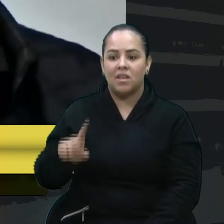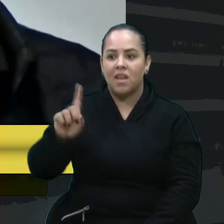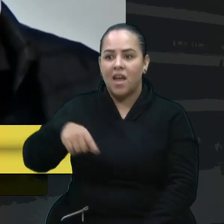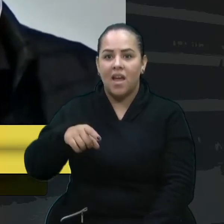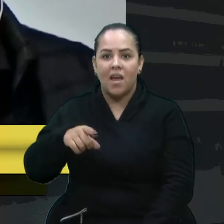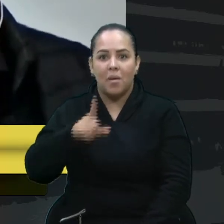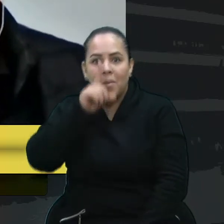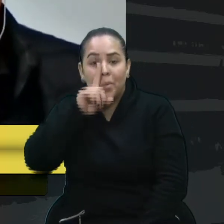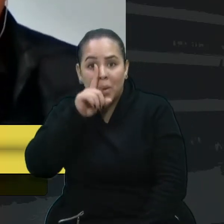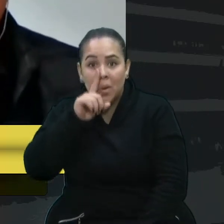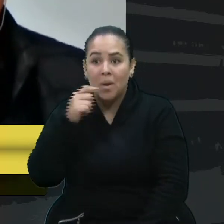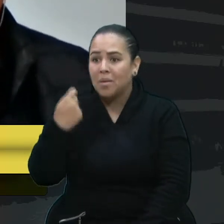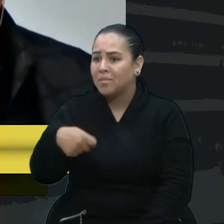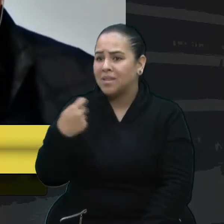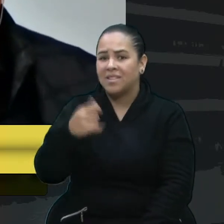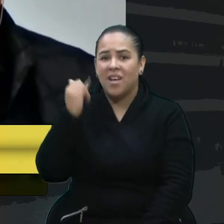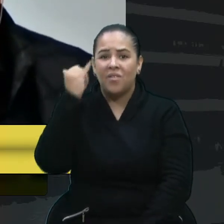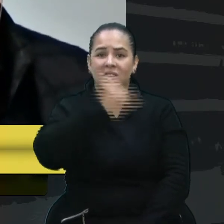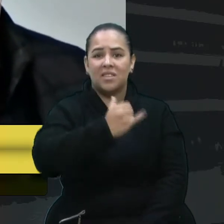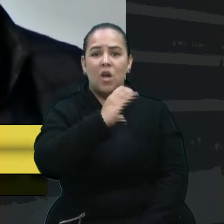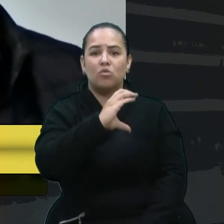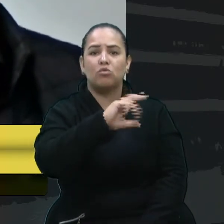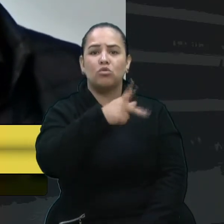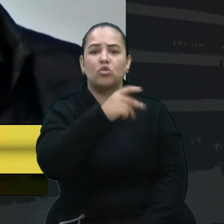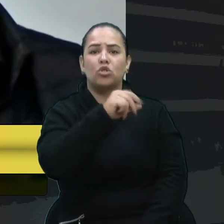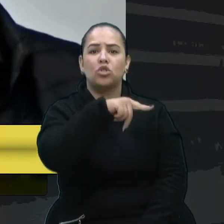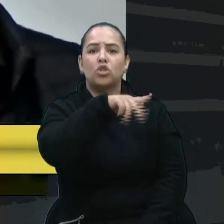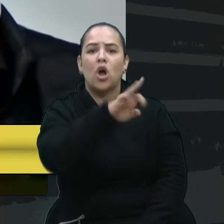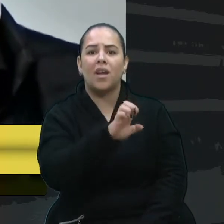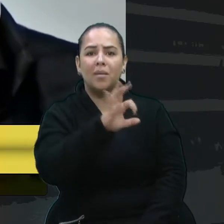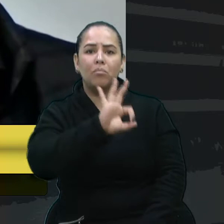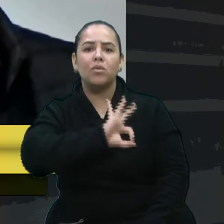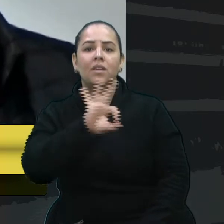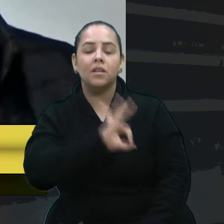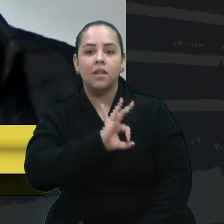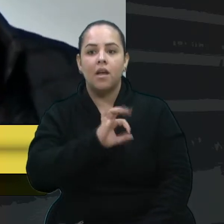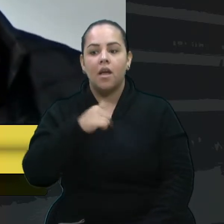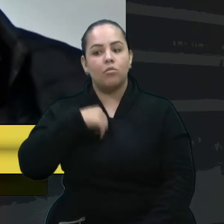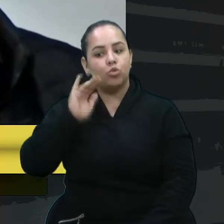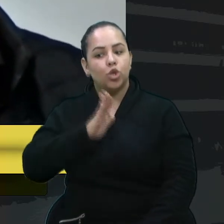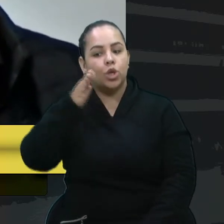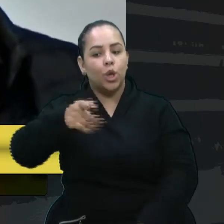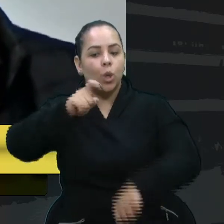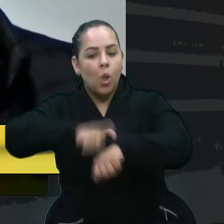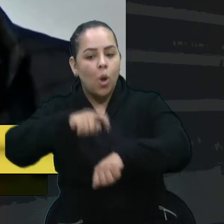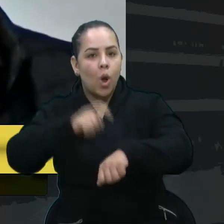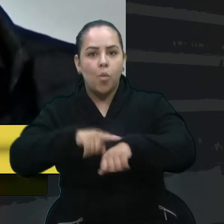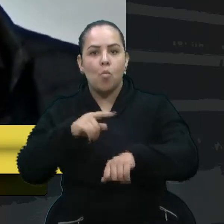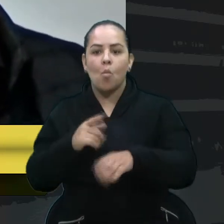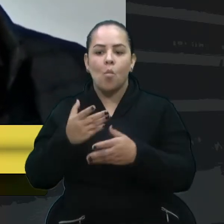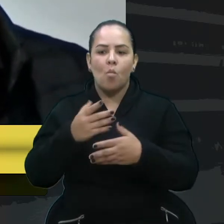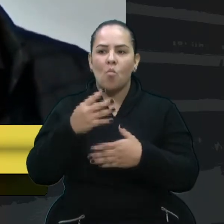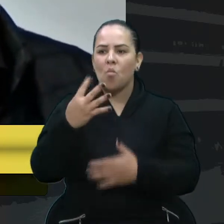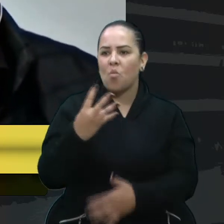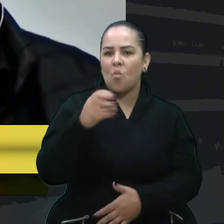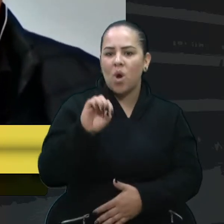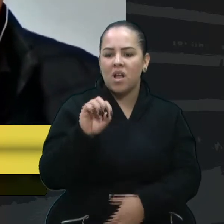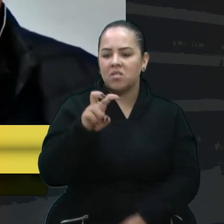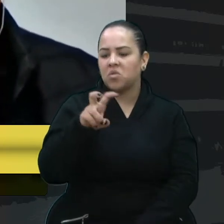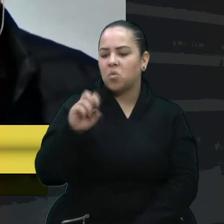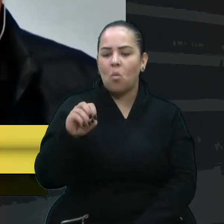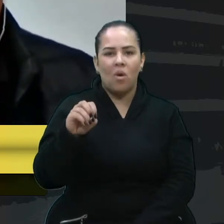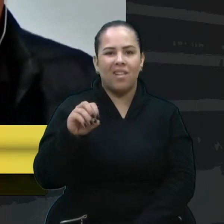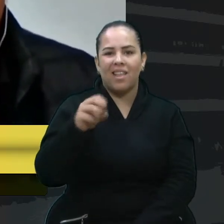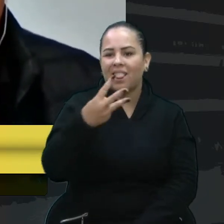que avisar, no mínimo, o batalhão de choque. Olha, estão chegando da hora, de lá até aqui, quantos são, 50, 30